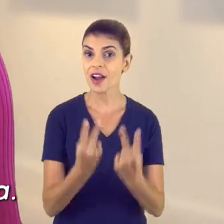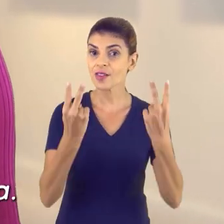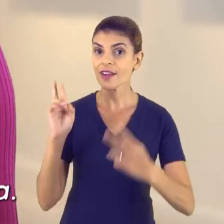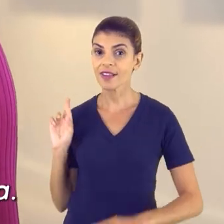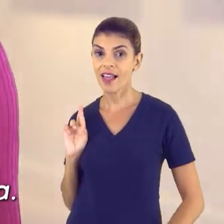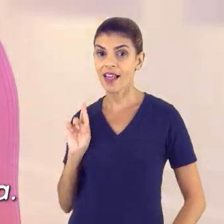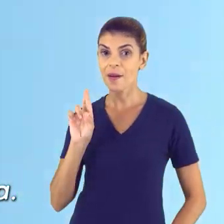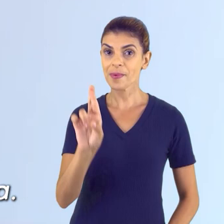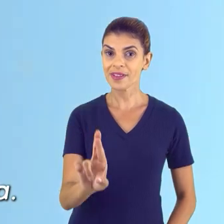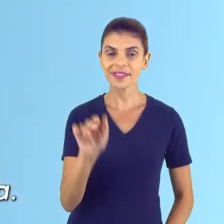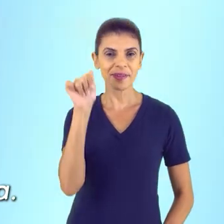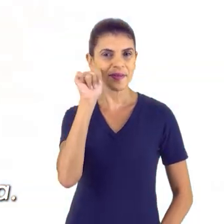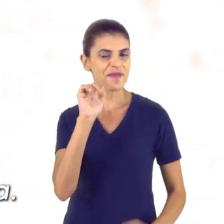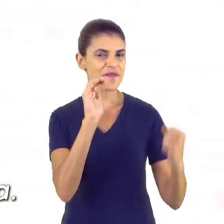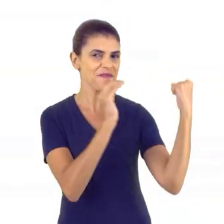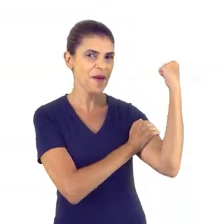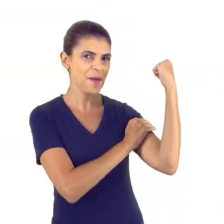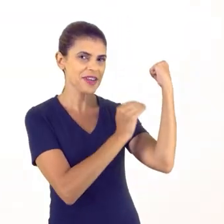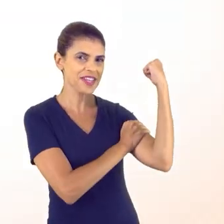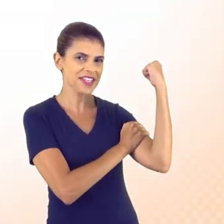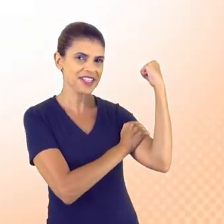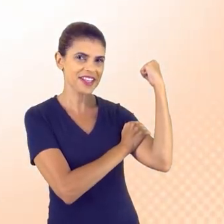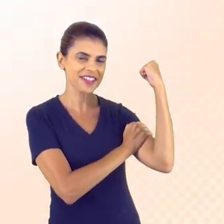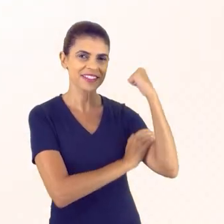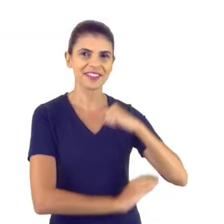valorizamos a representatividade feminina.